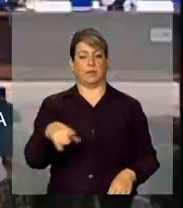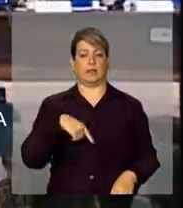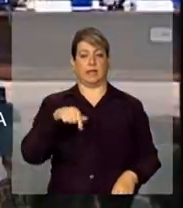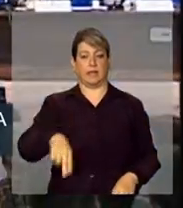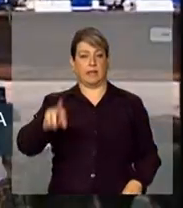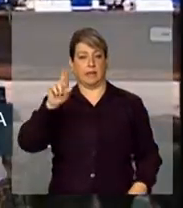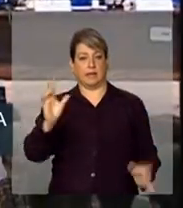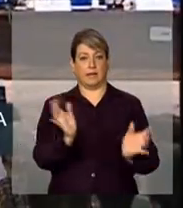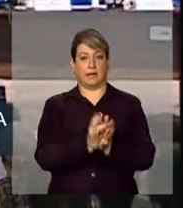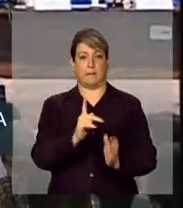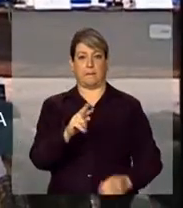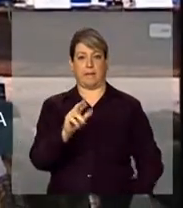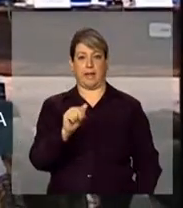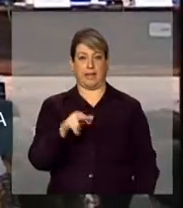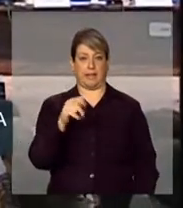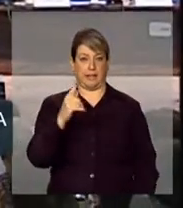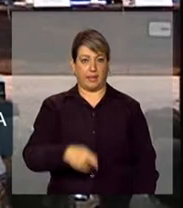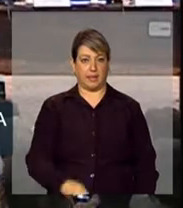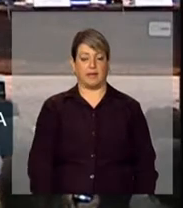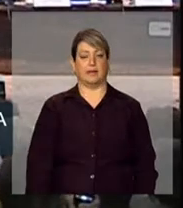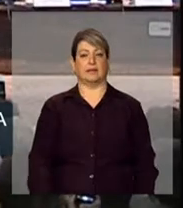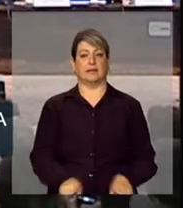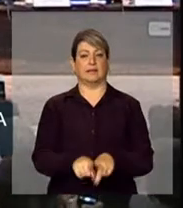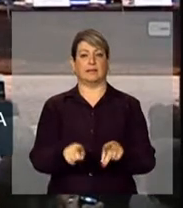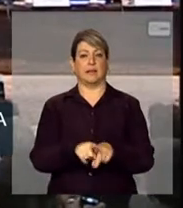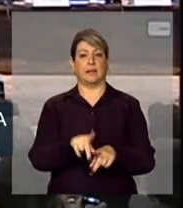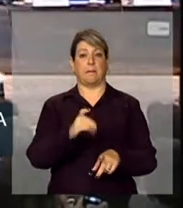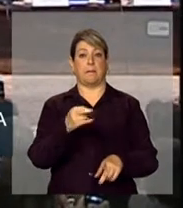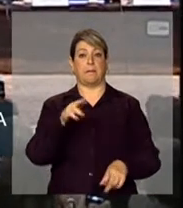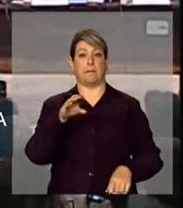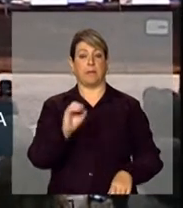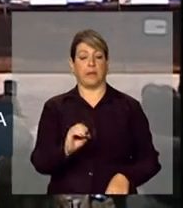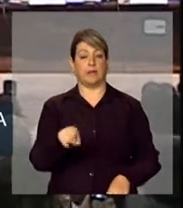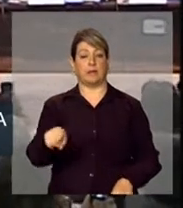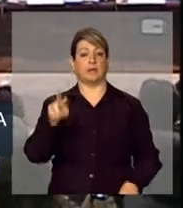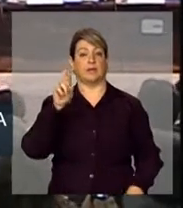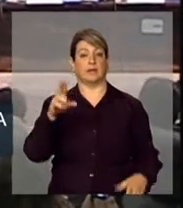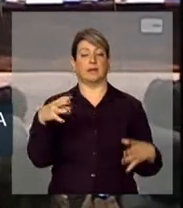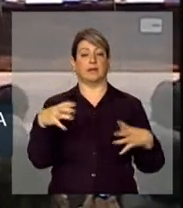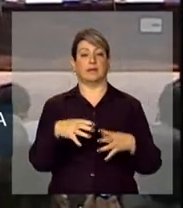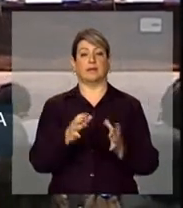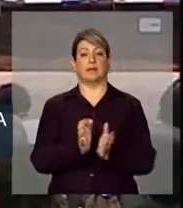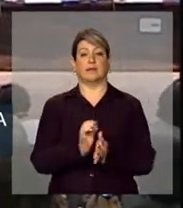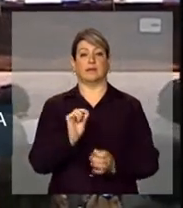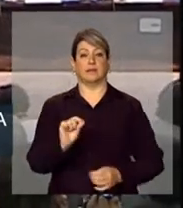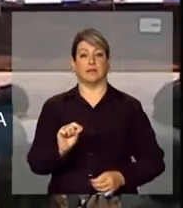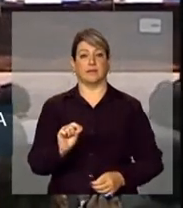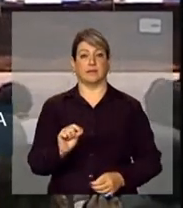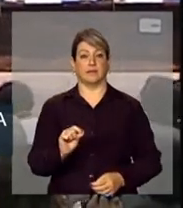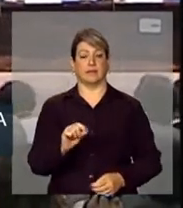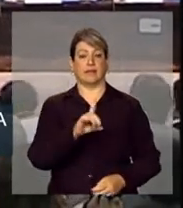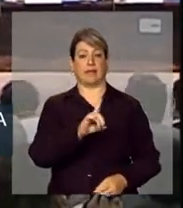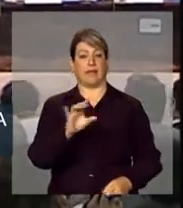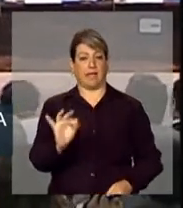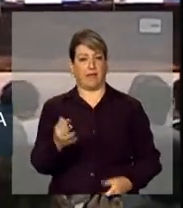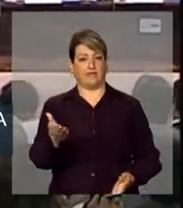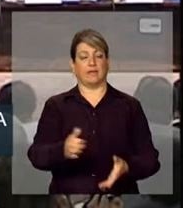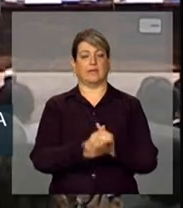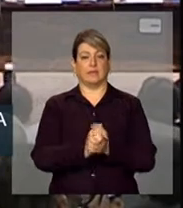representa o Paraná, Prezado Pedro Cardoso, que aqui representa o Distrito Federal,